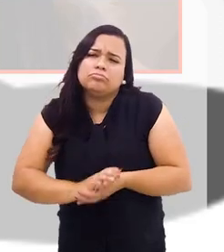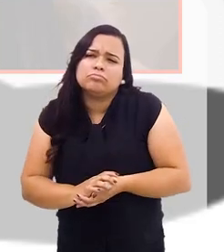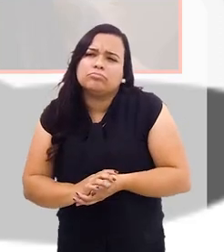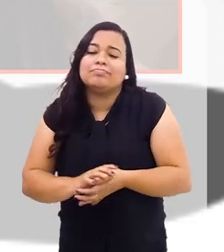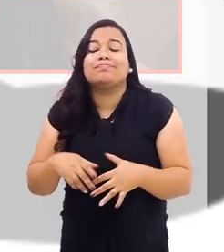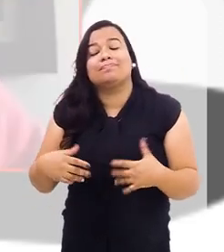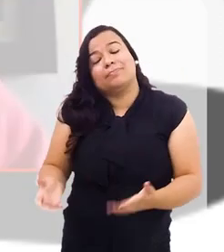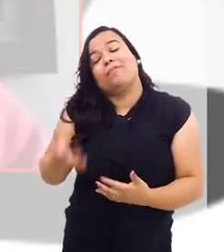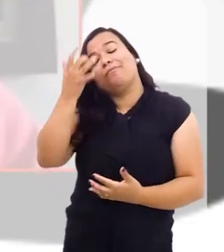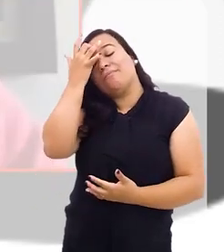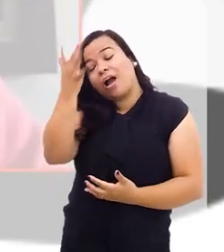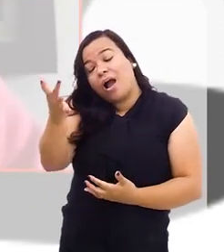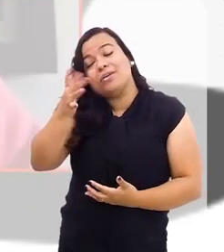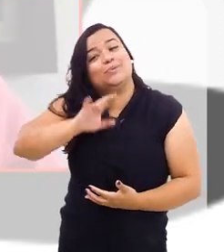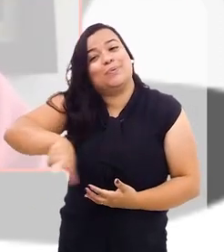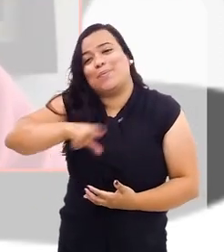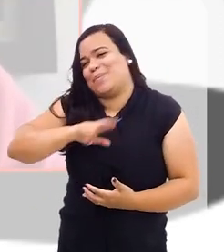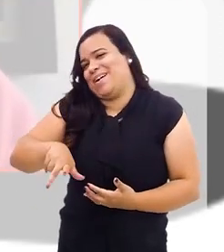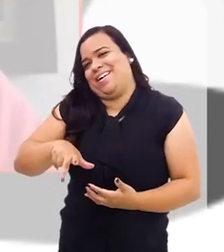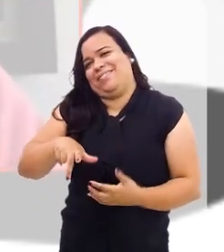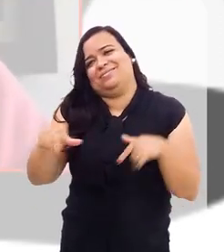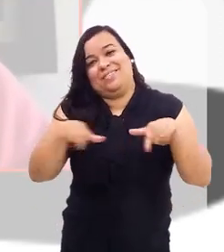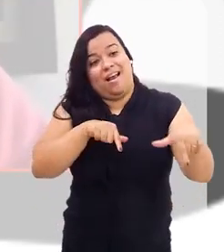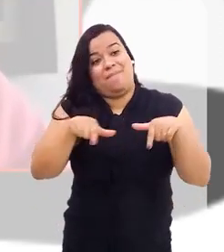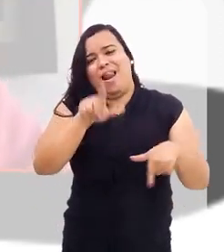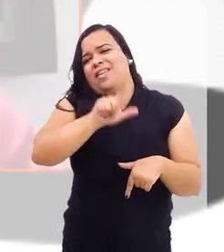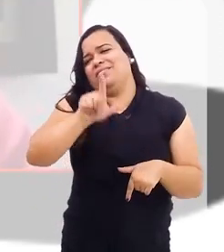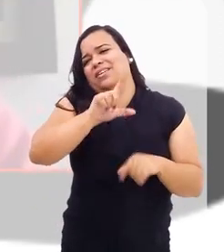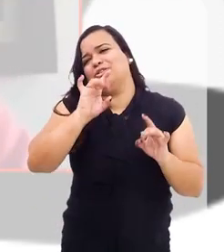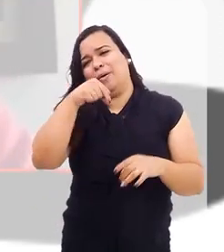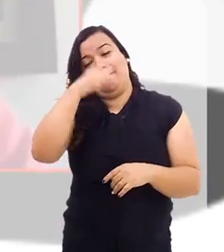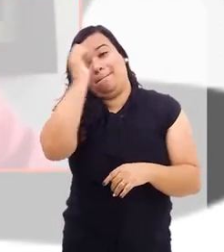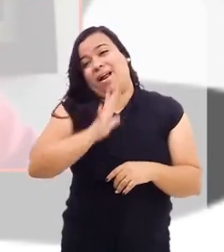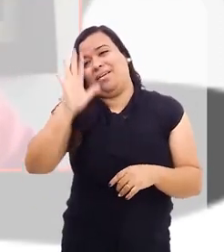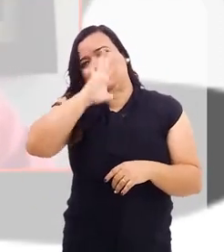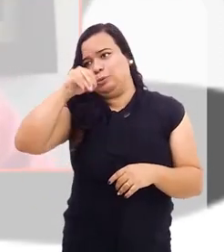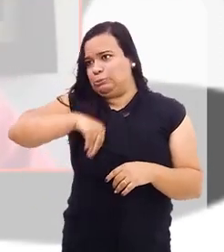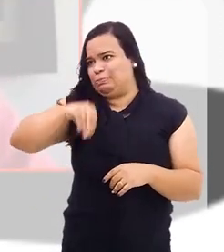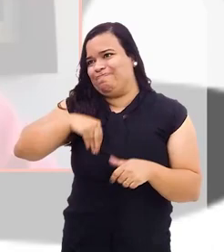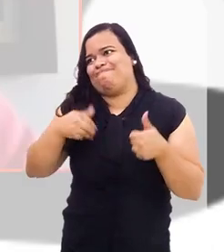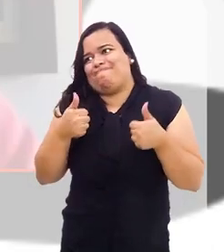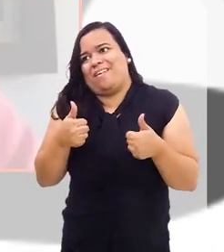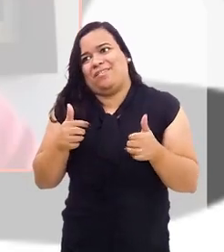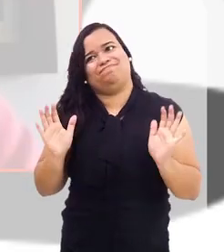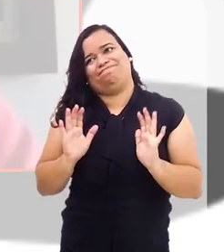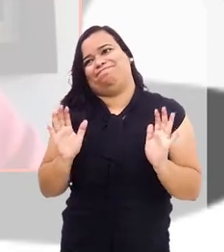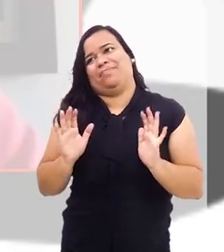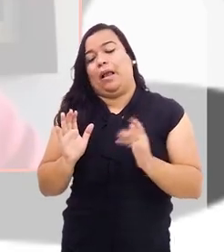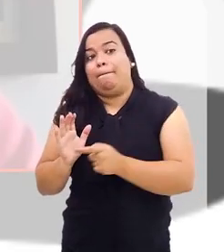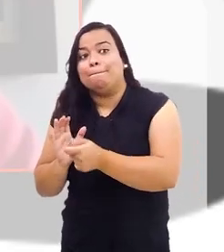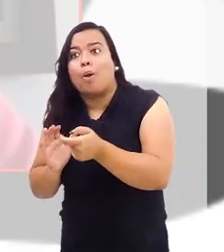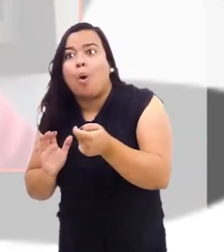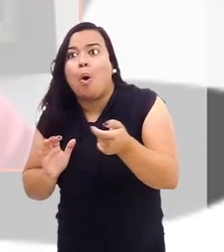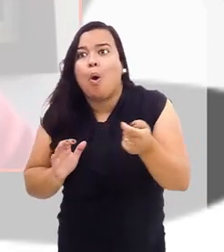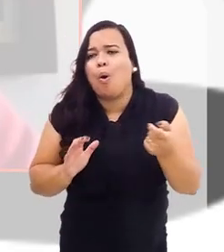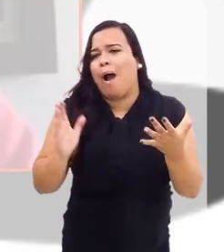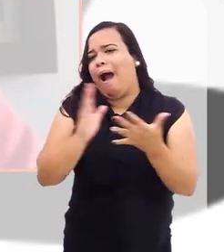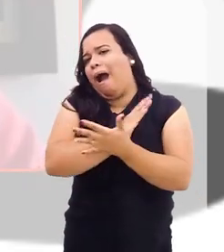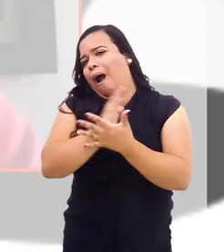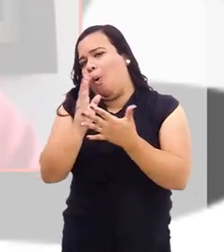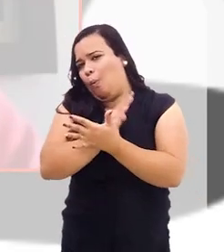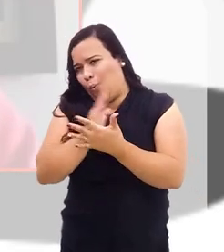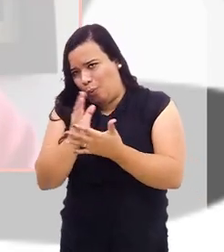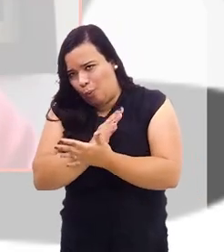Olha, não é fácil viver de literatura no Brasil, né? São pouquíssimos os autores que